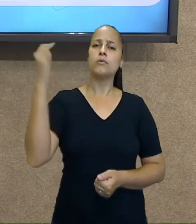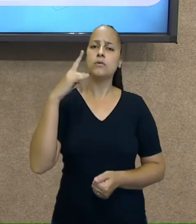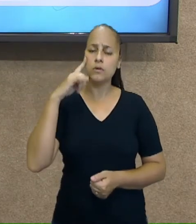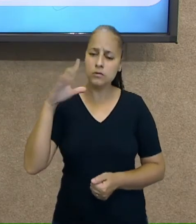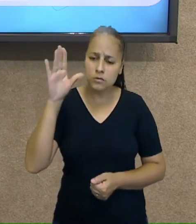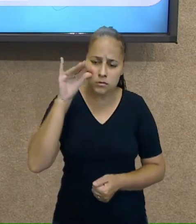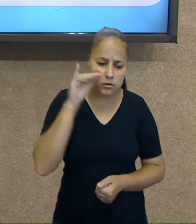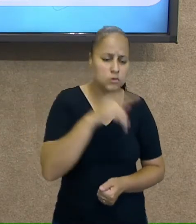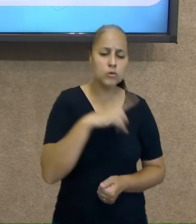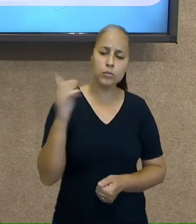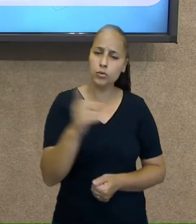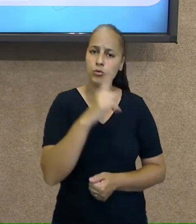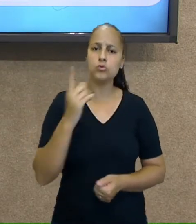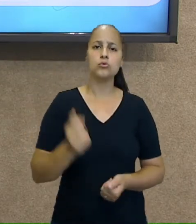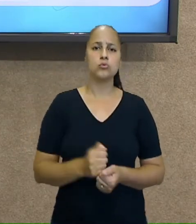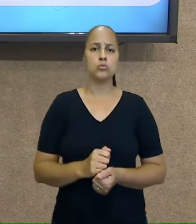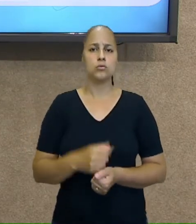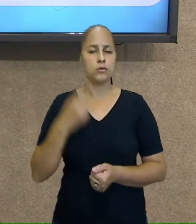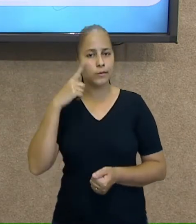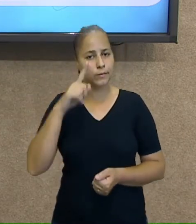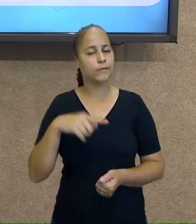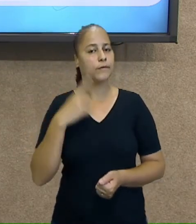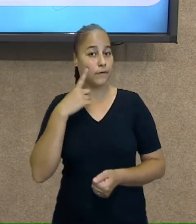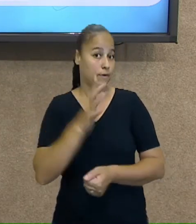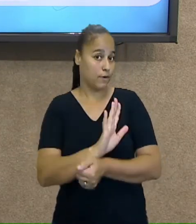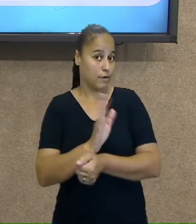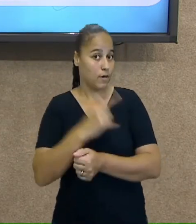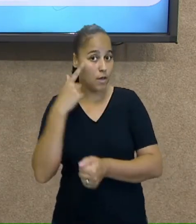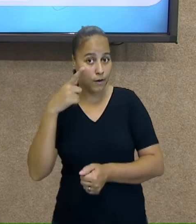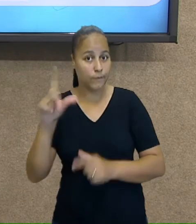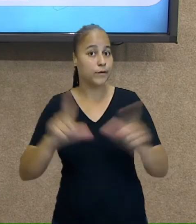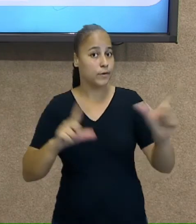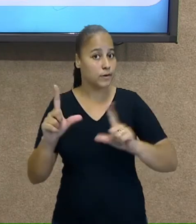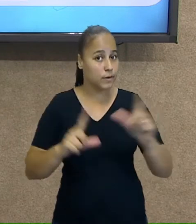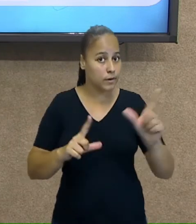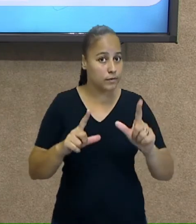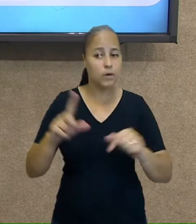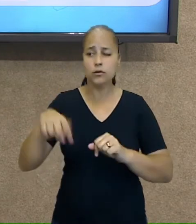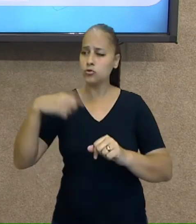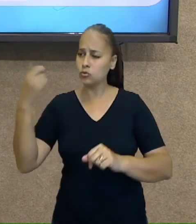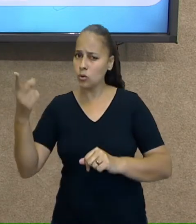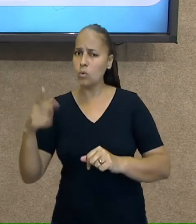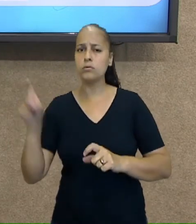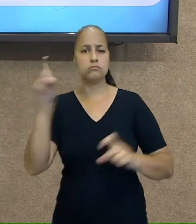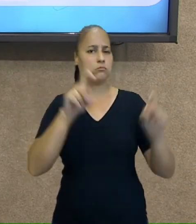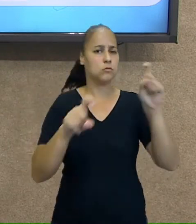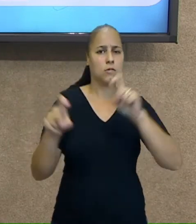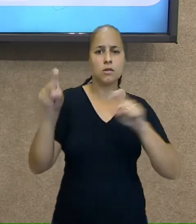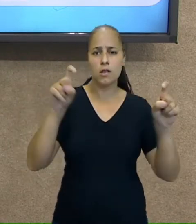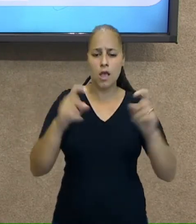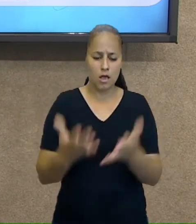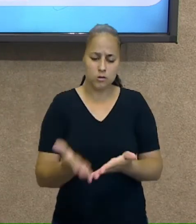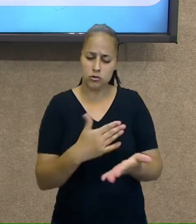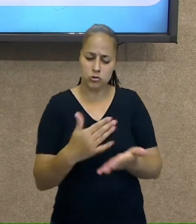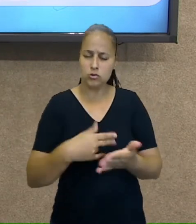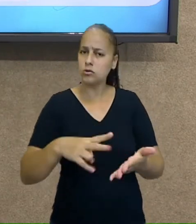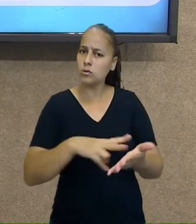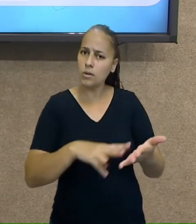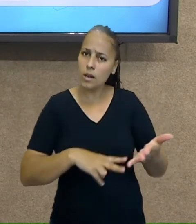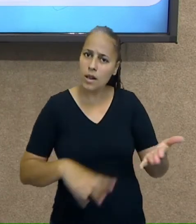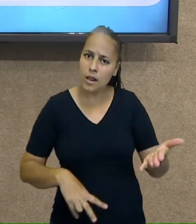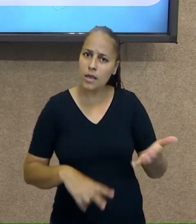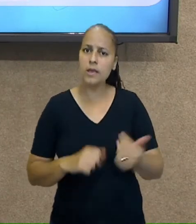só assistindo a mim aqui na TV. Vocês vão descobrir de outras formas. pesquisando, existem